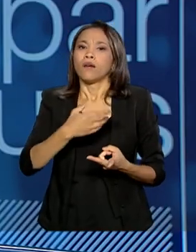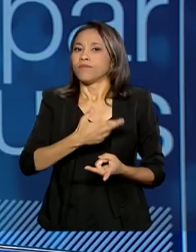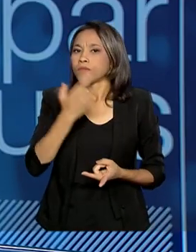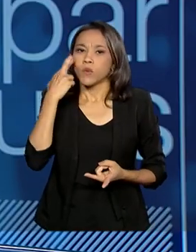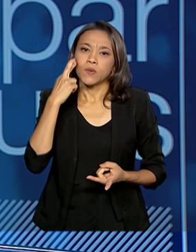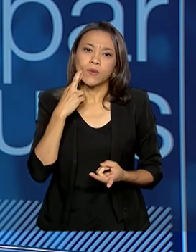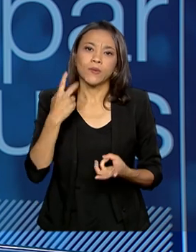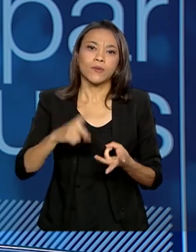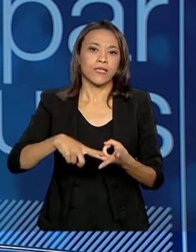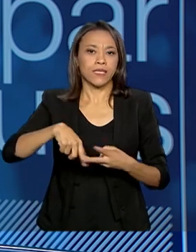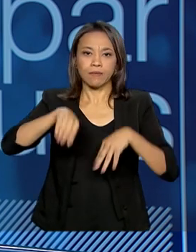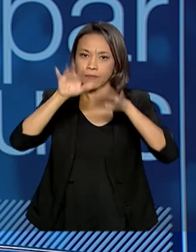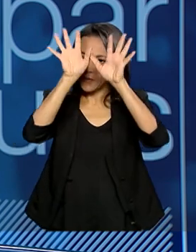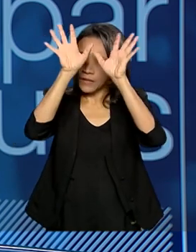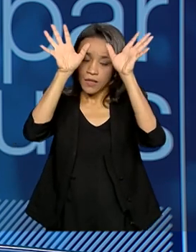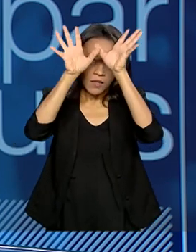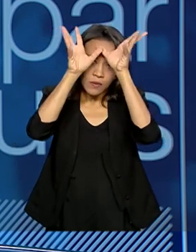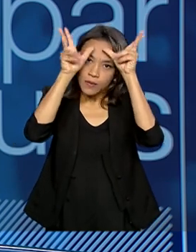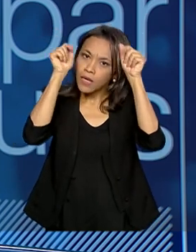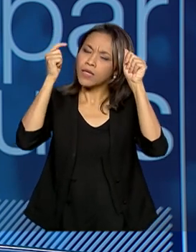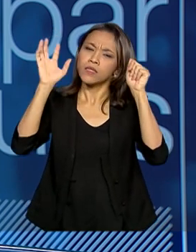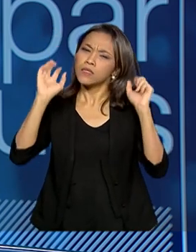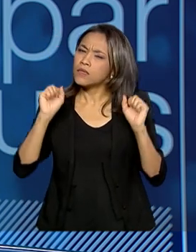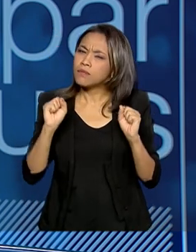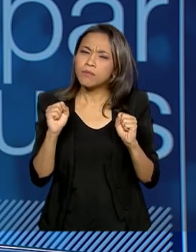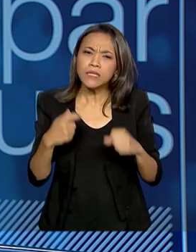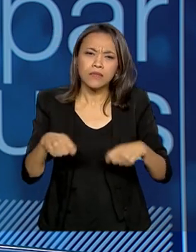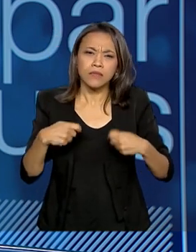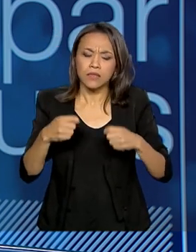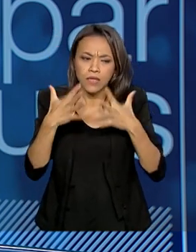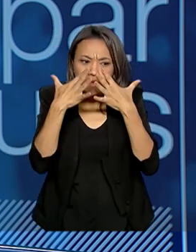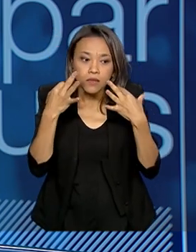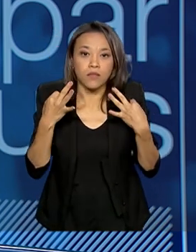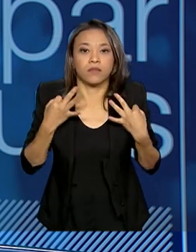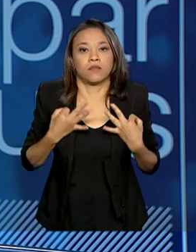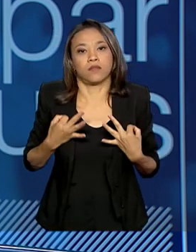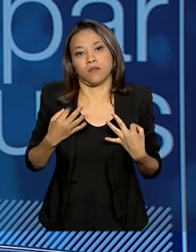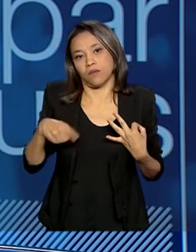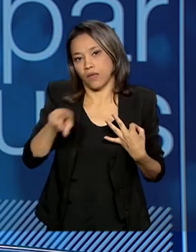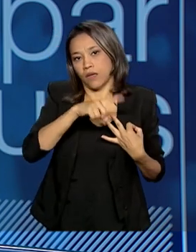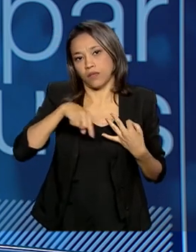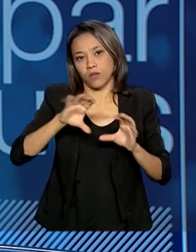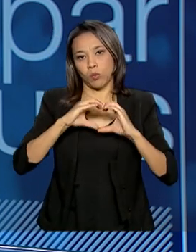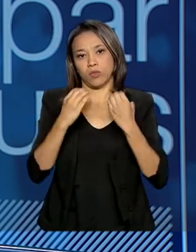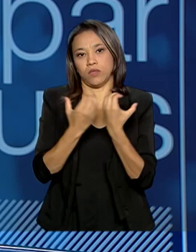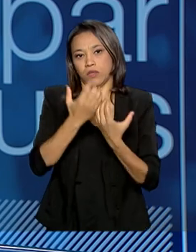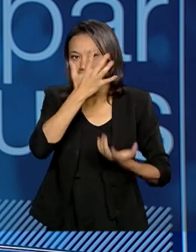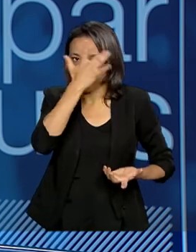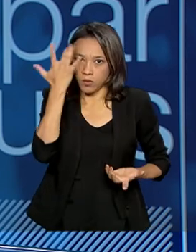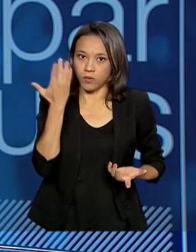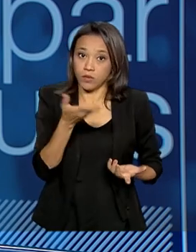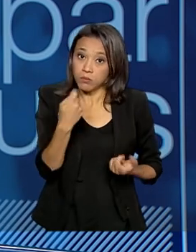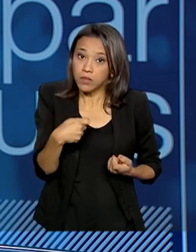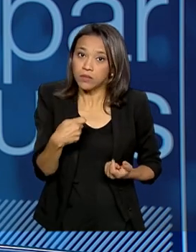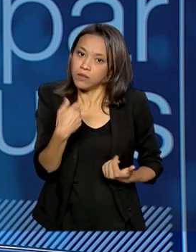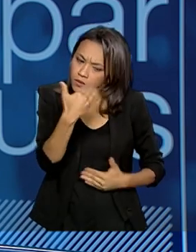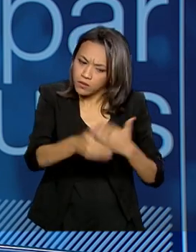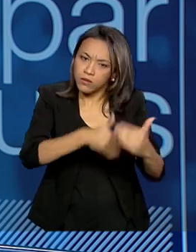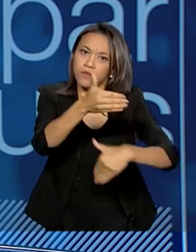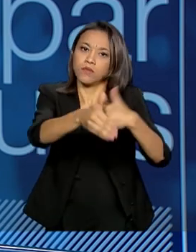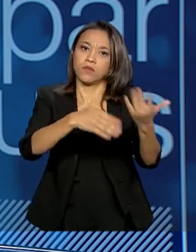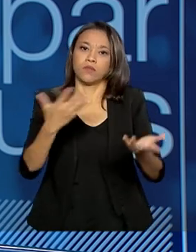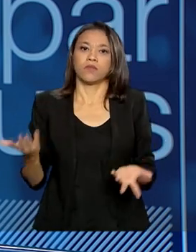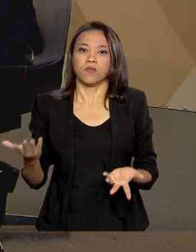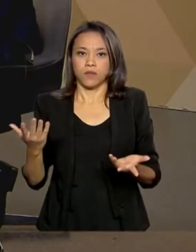Acre. Então, a gente tem que olhar para as comunidades e ver que elas precisam desenvolver, elas precisam ter o sustento.